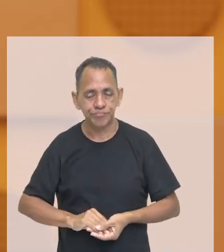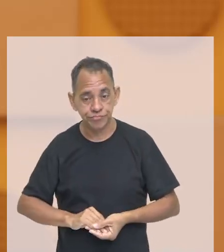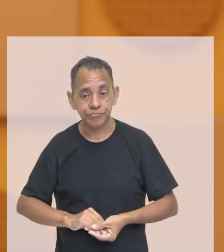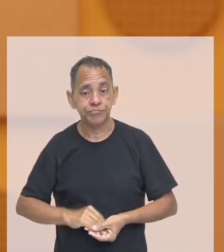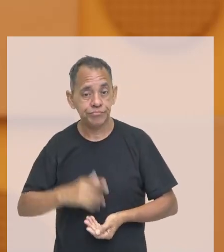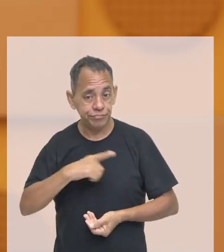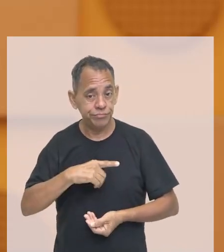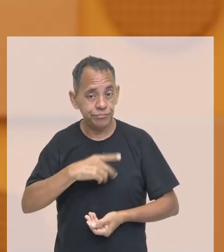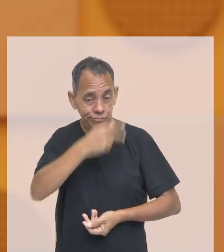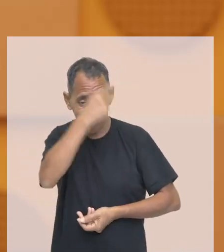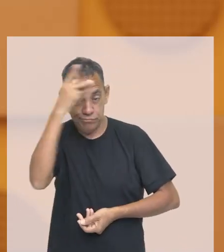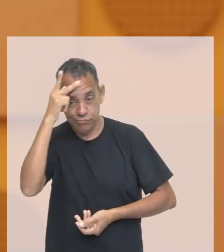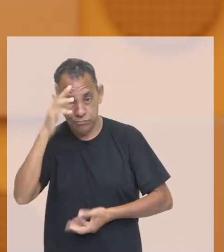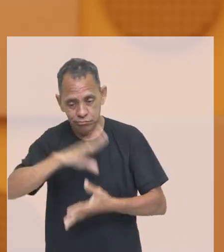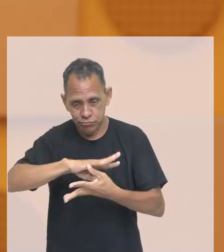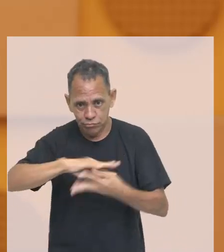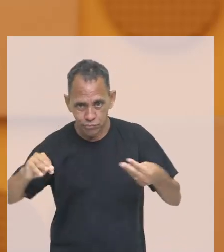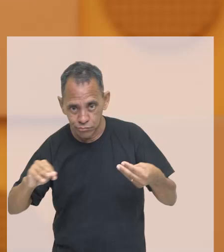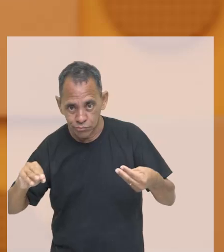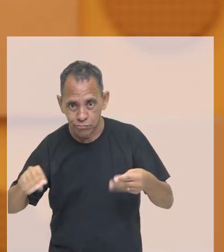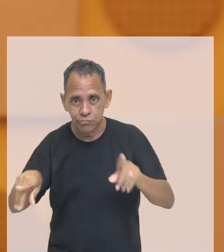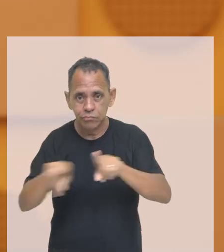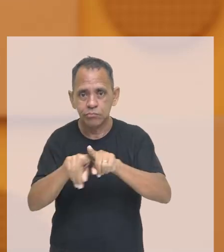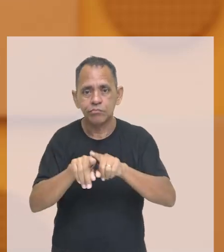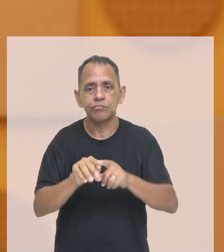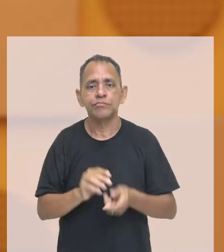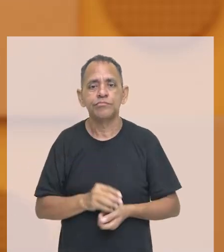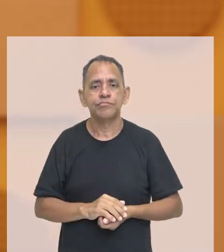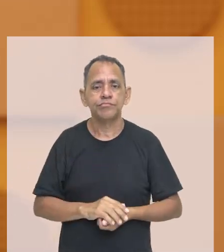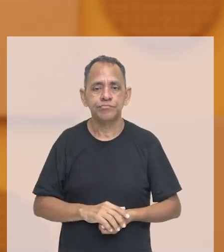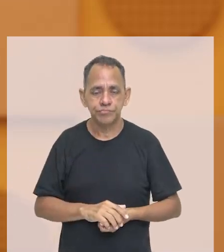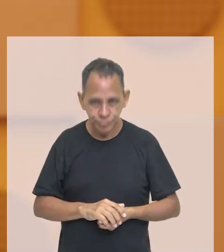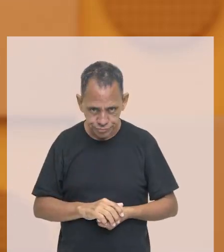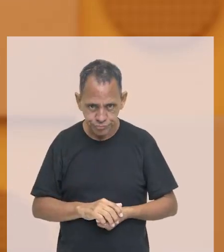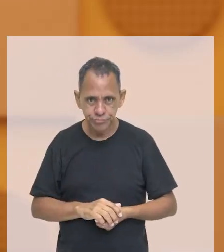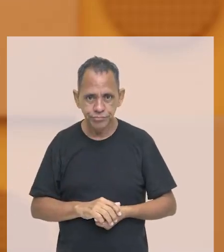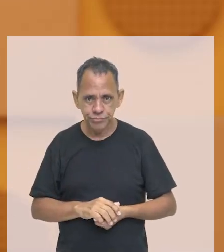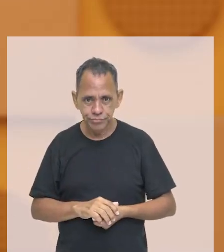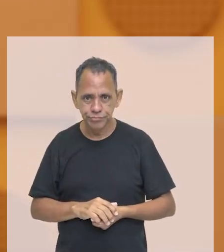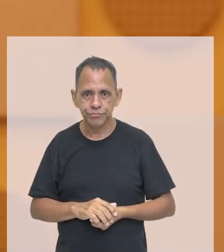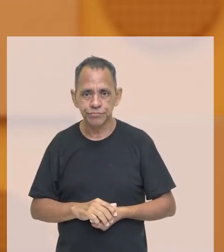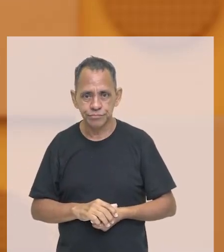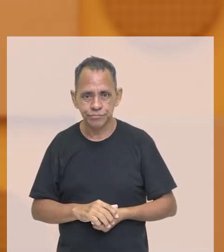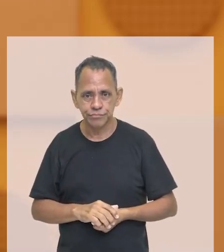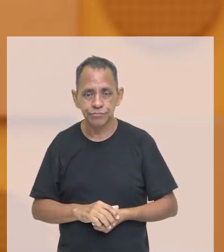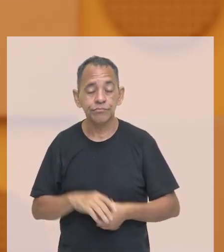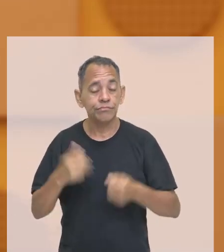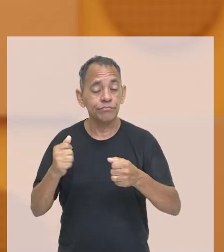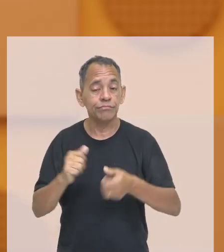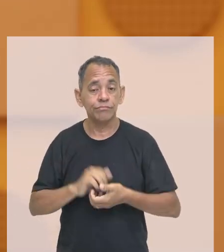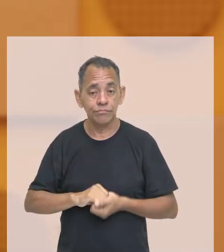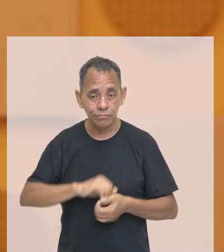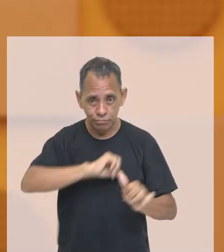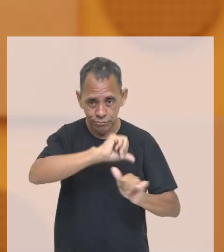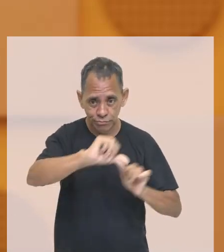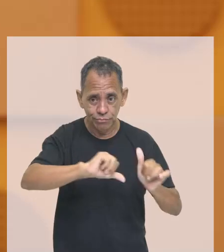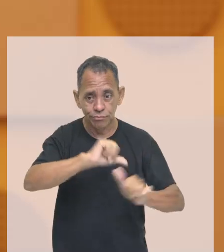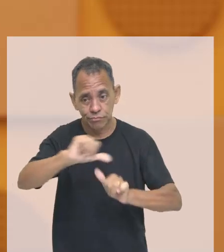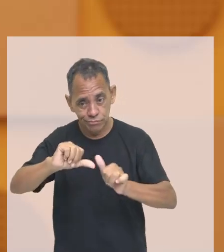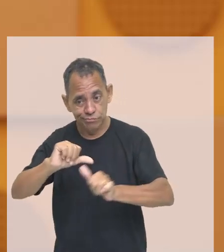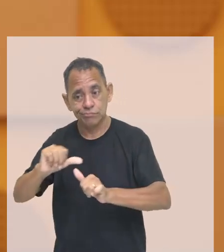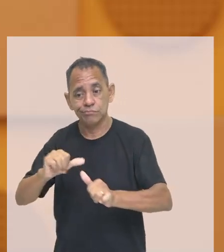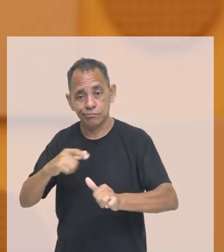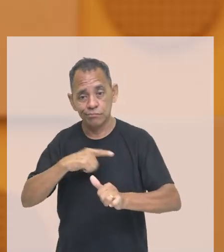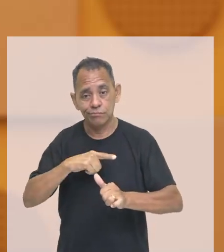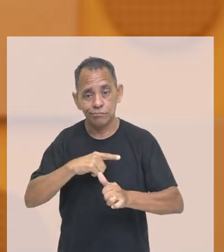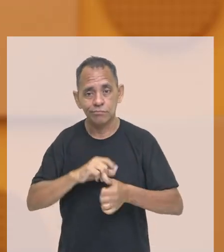porque o que era necessário fazer com que essa transição não respingasse para a imagem do próprio regime. A